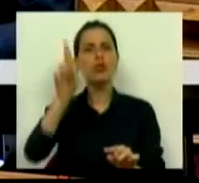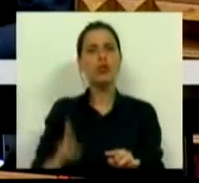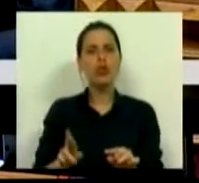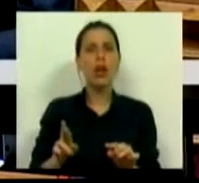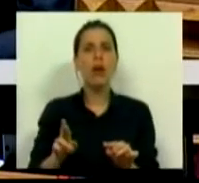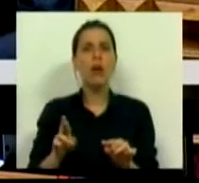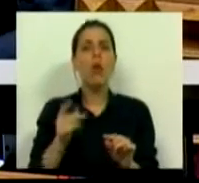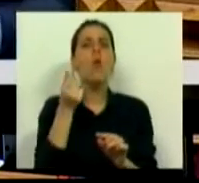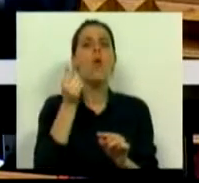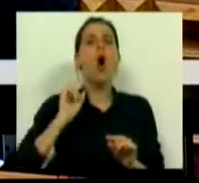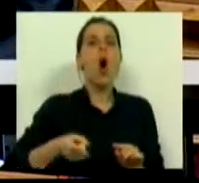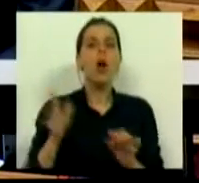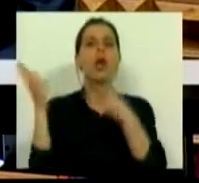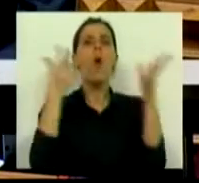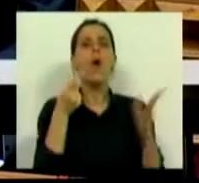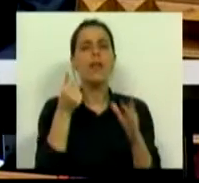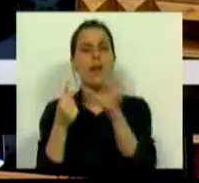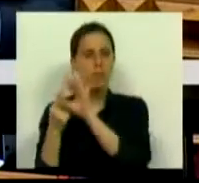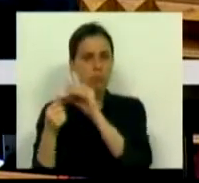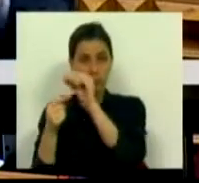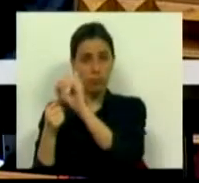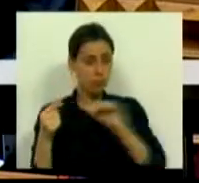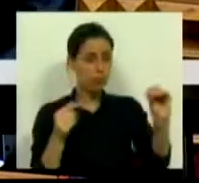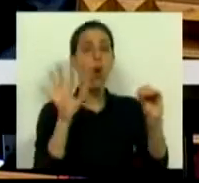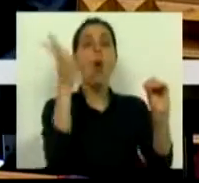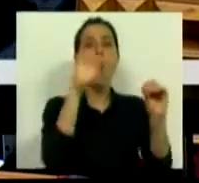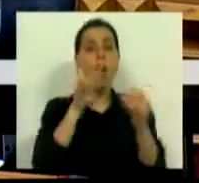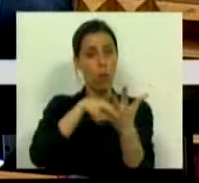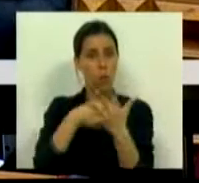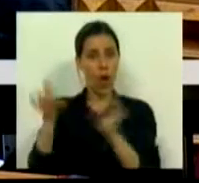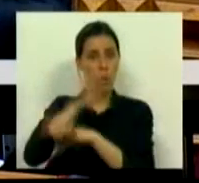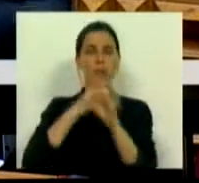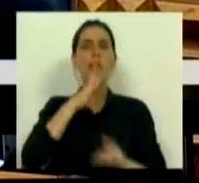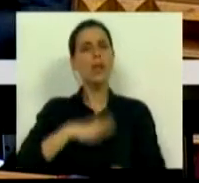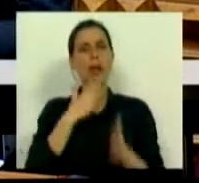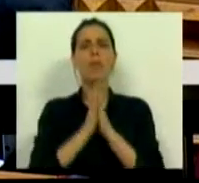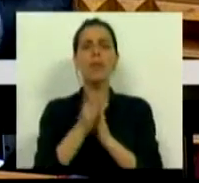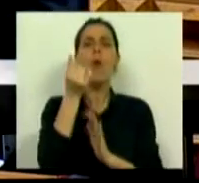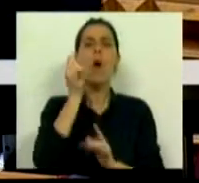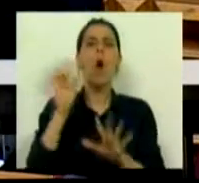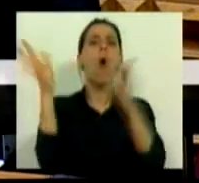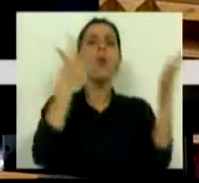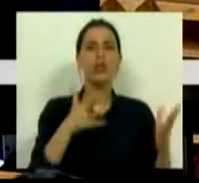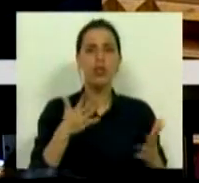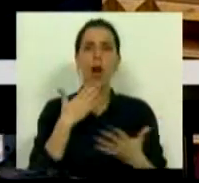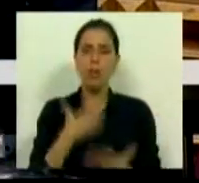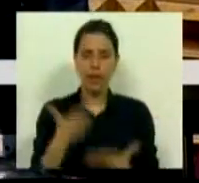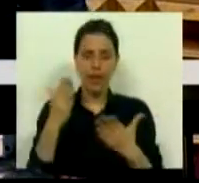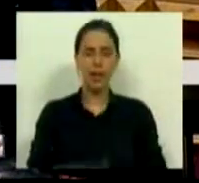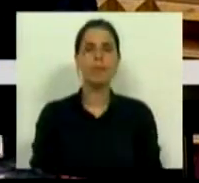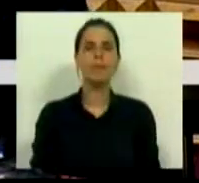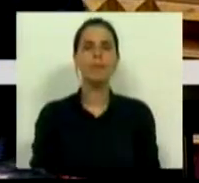quantos são? Onde é que estão alocadas? São neste quadro comunitário? Diga-me, por favor, quanto é e onde estão. Muito obrigado. relacionados?